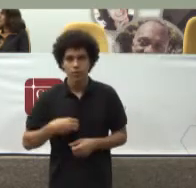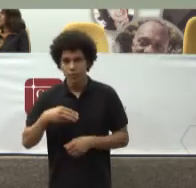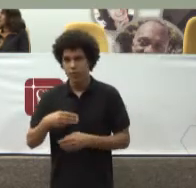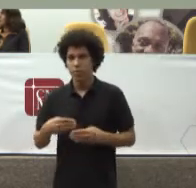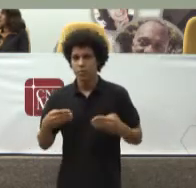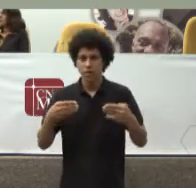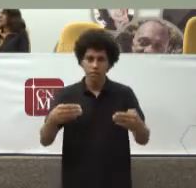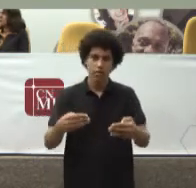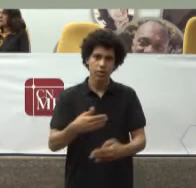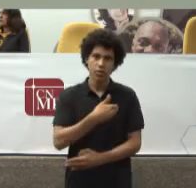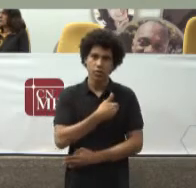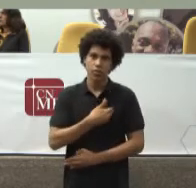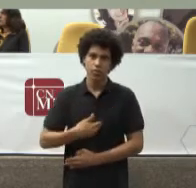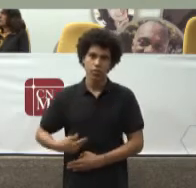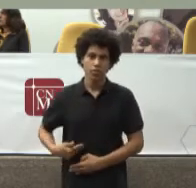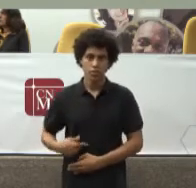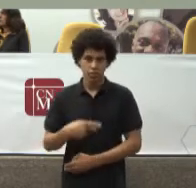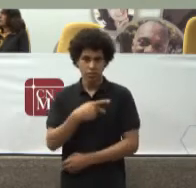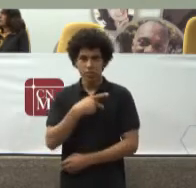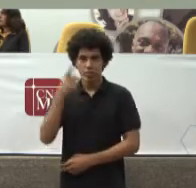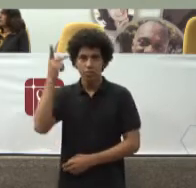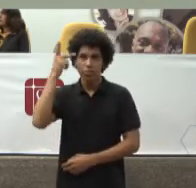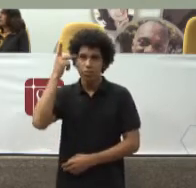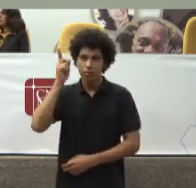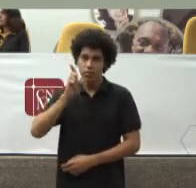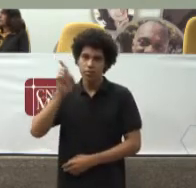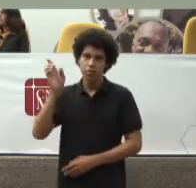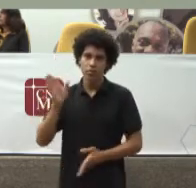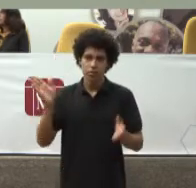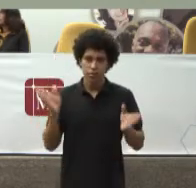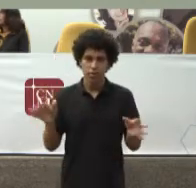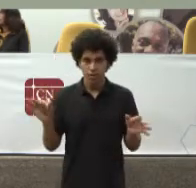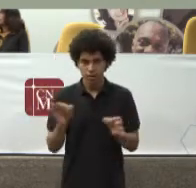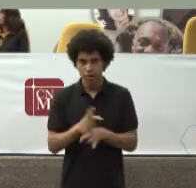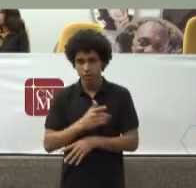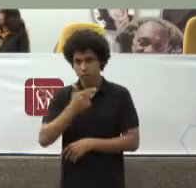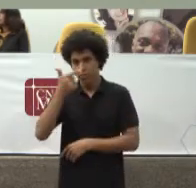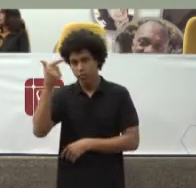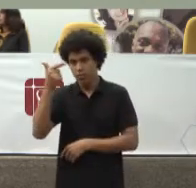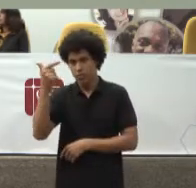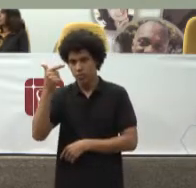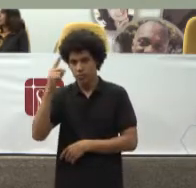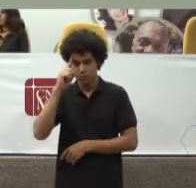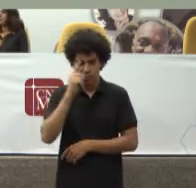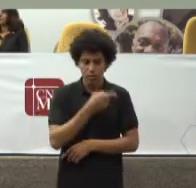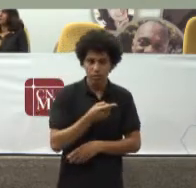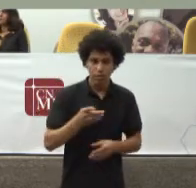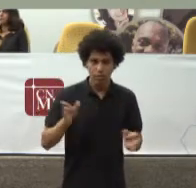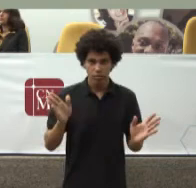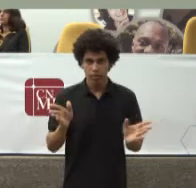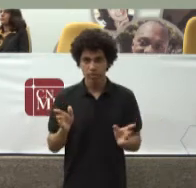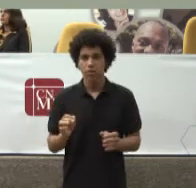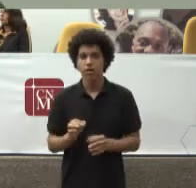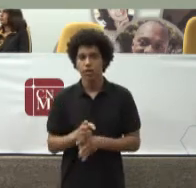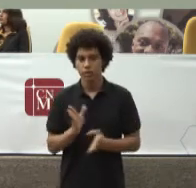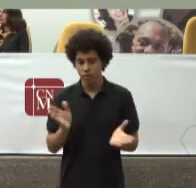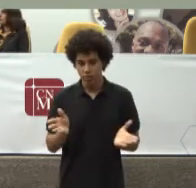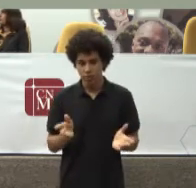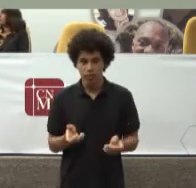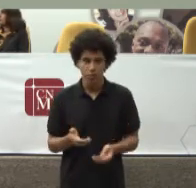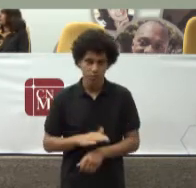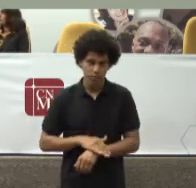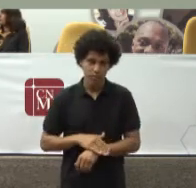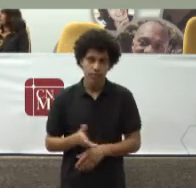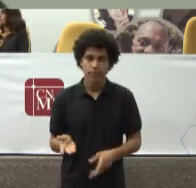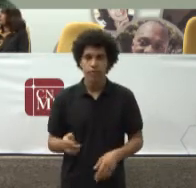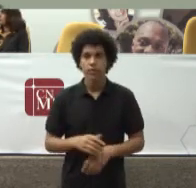segundo Mandato Nessa experiência Maravilhosa Que foi Vivenciar O Conselho Nacional De Justiça E vivenciar